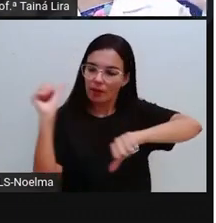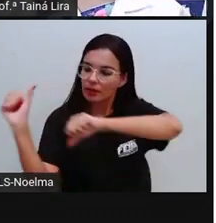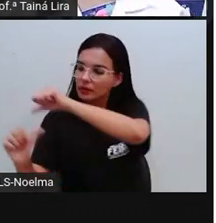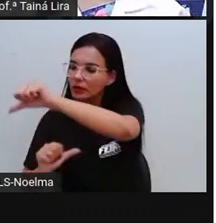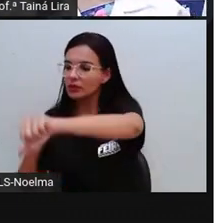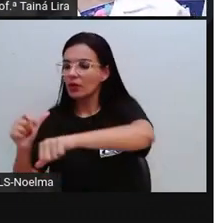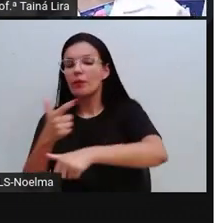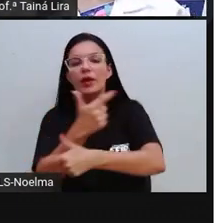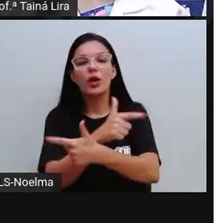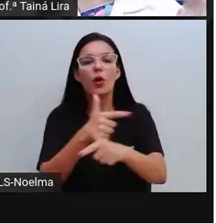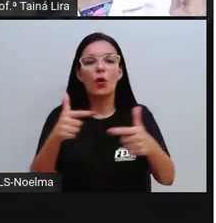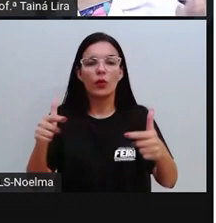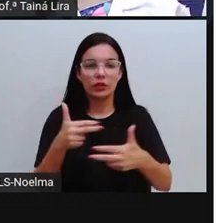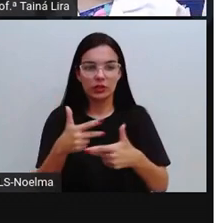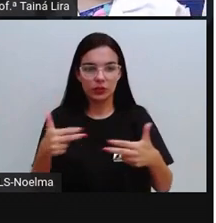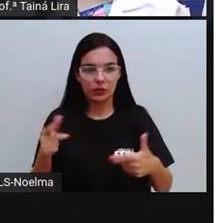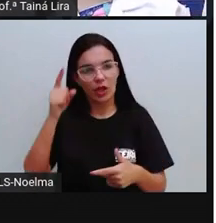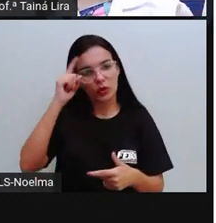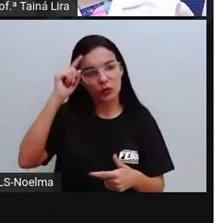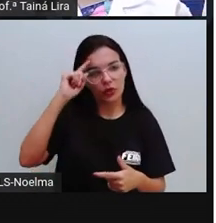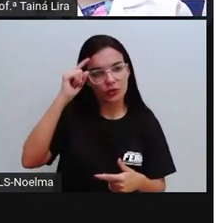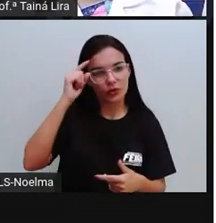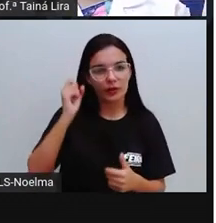temos aí no nosso dia a dia, tá?